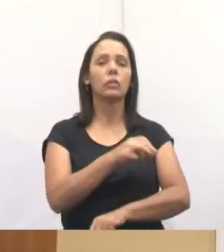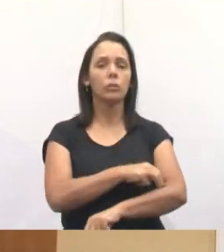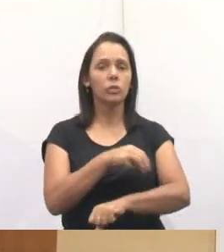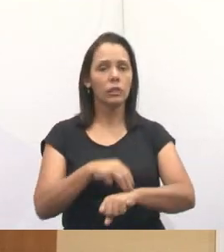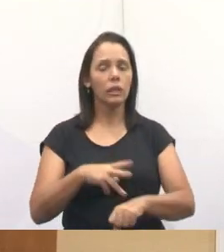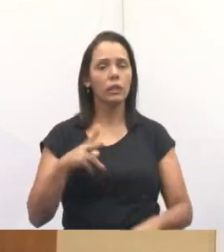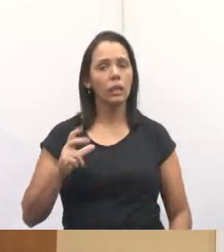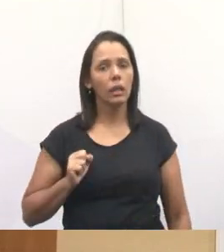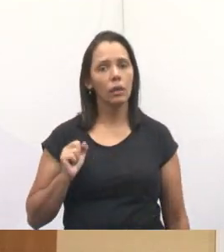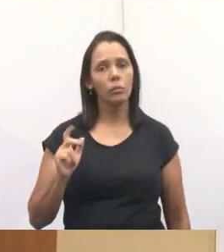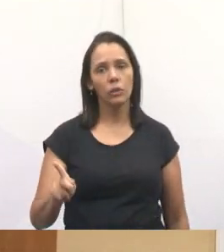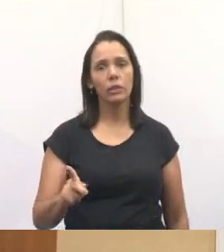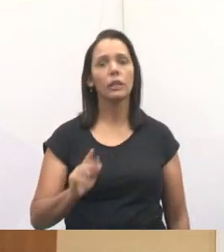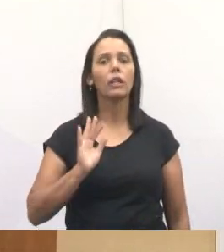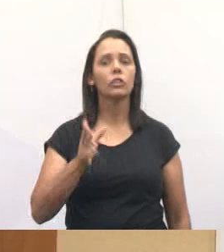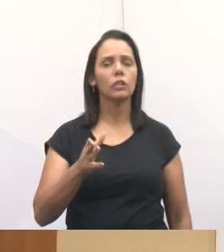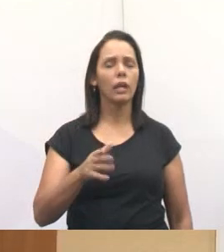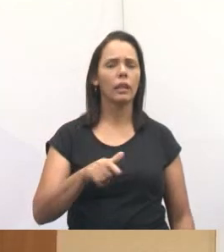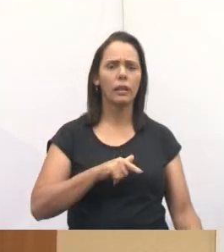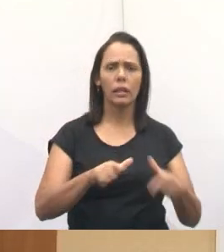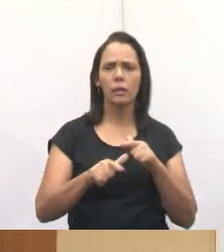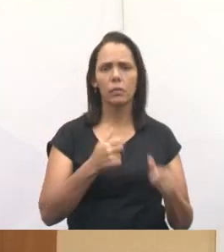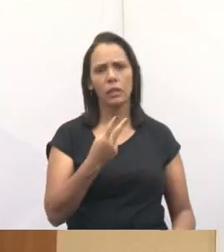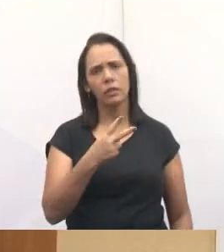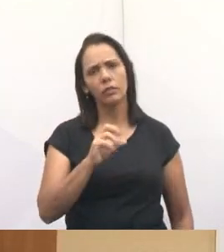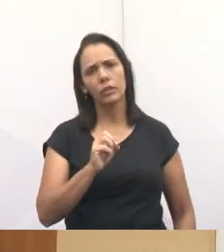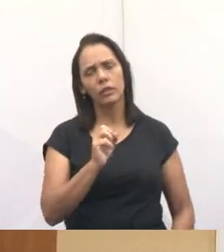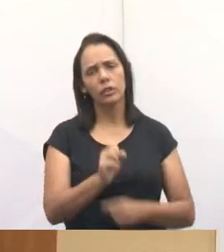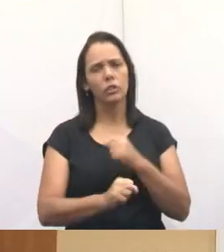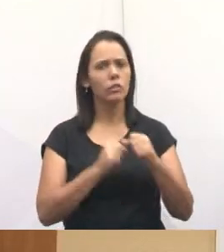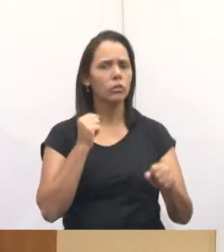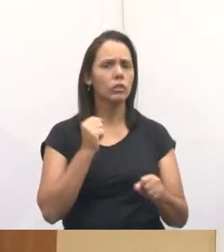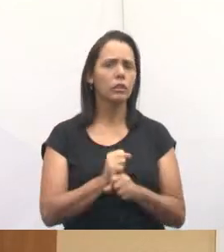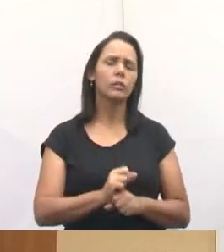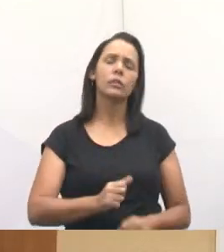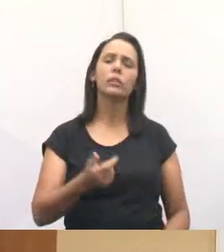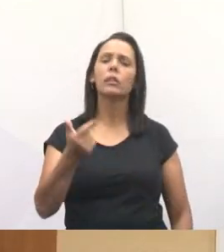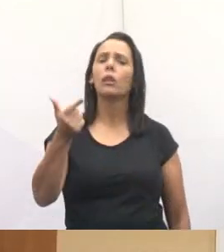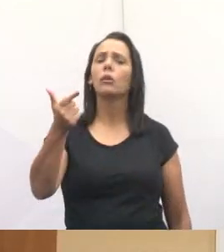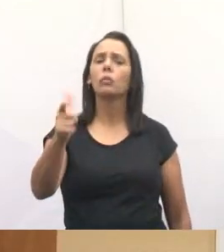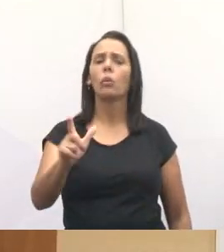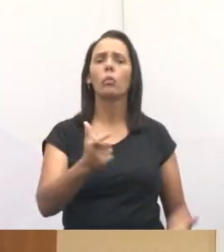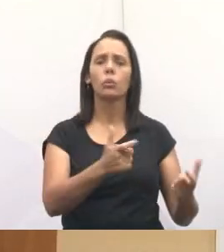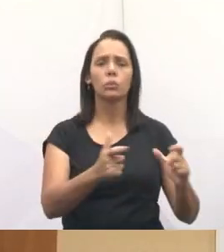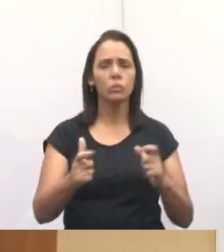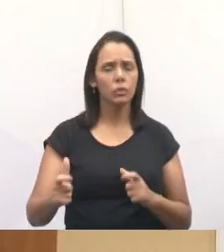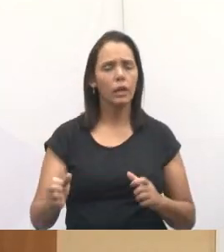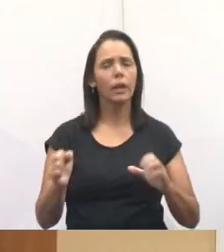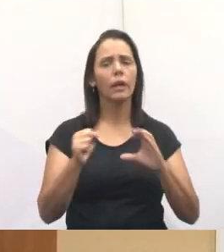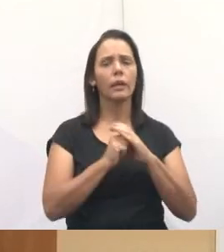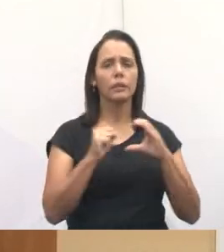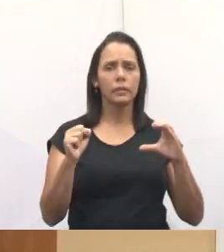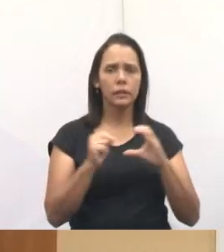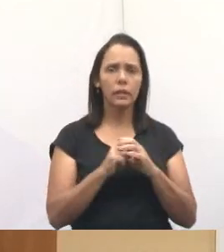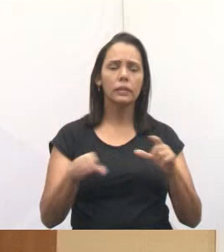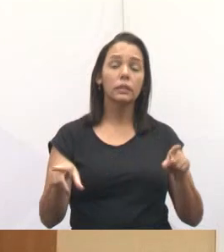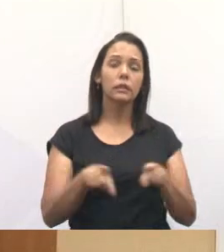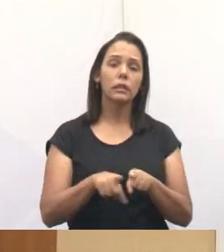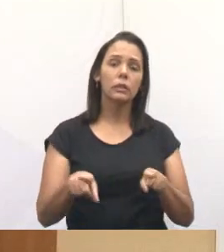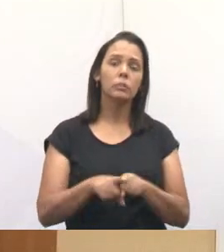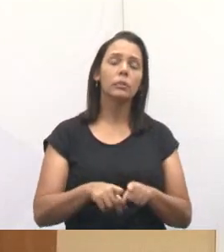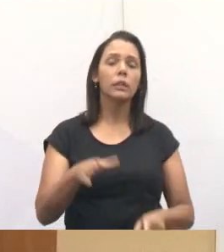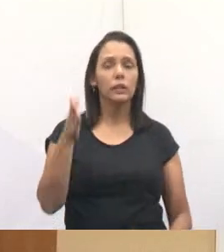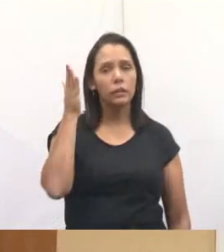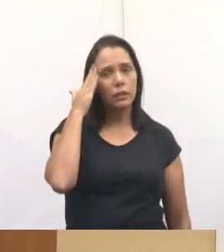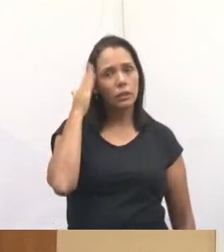bióloga, já trabalhei 20 anos como analista em laboratório, já dei plantando na Santa Casa, no centro médico, à noite, de madrugada, trabalhando, fazendo exame. Então, eu sei